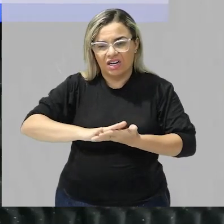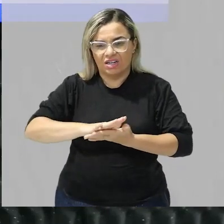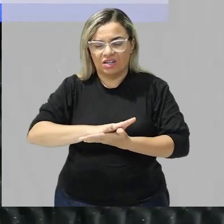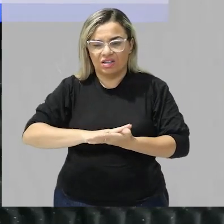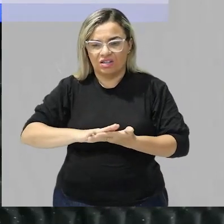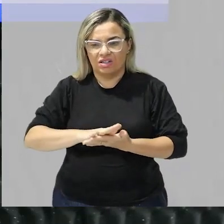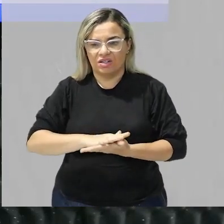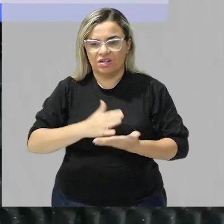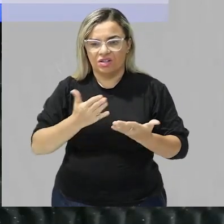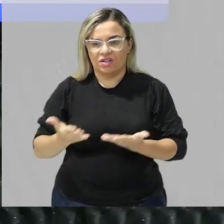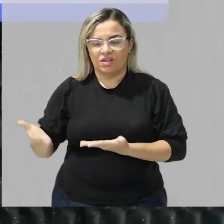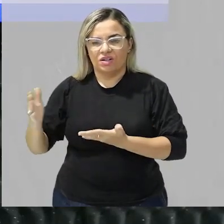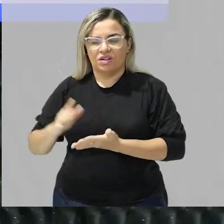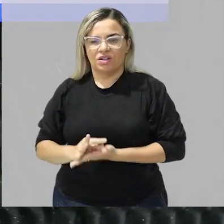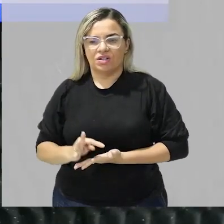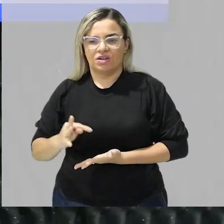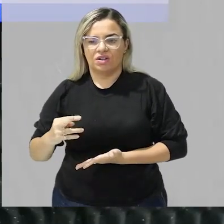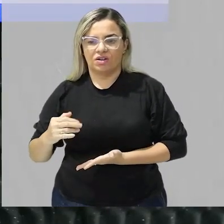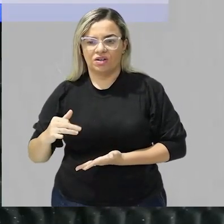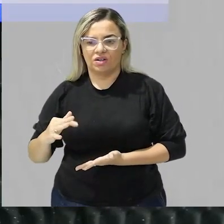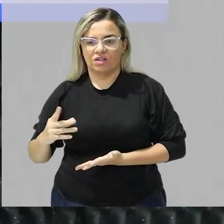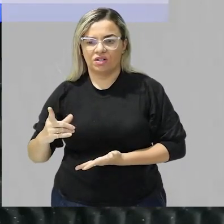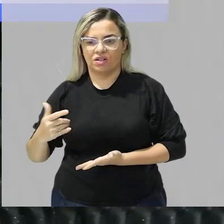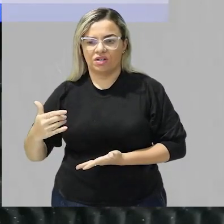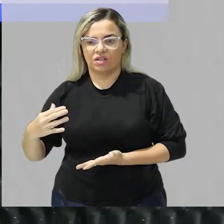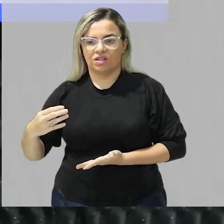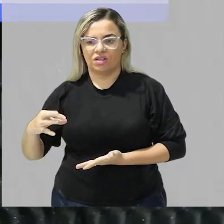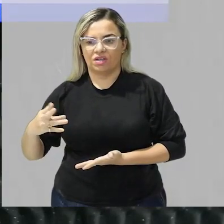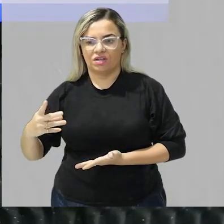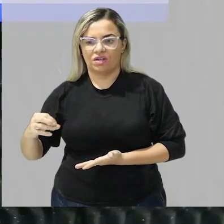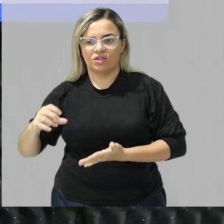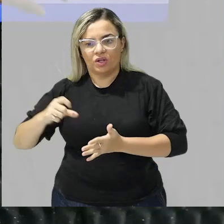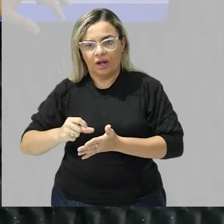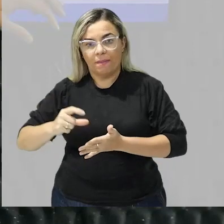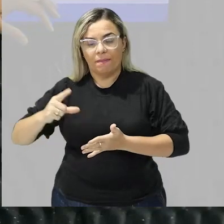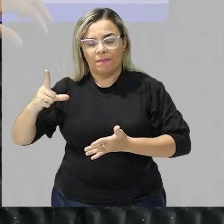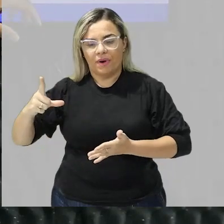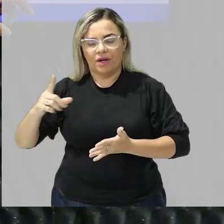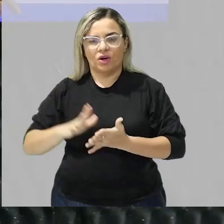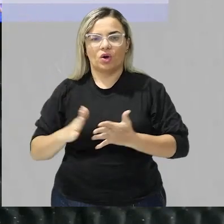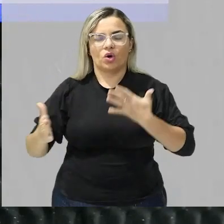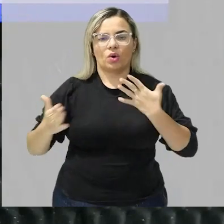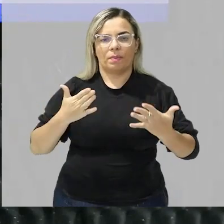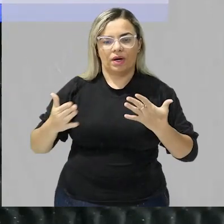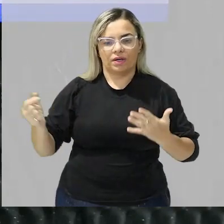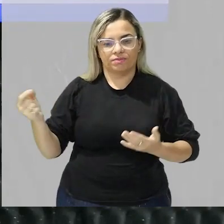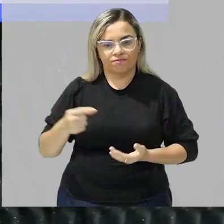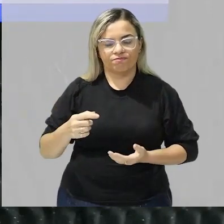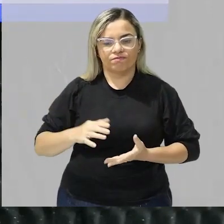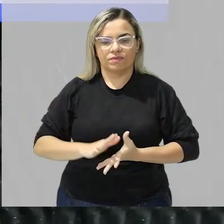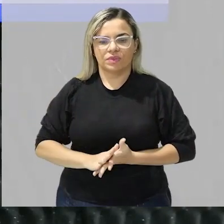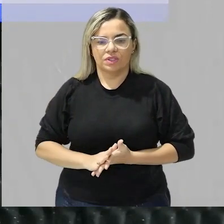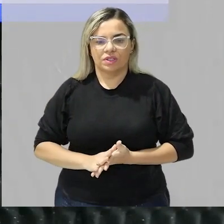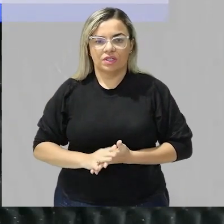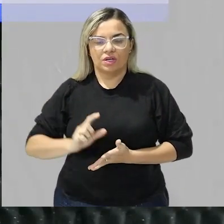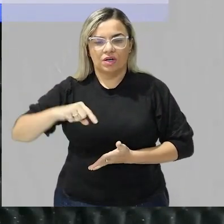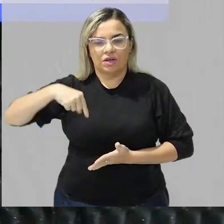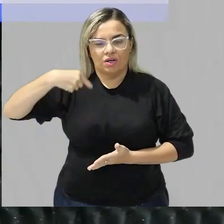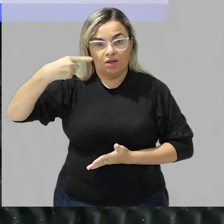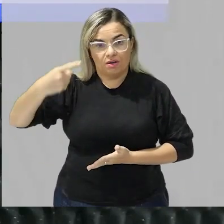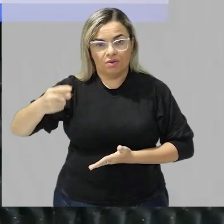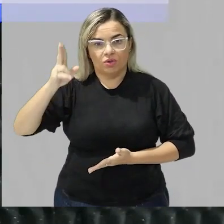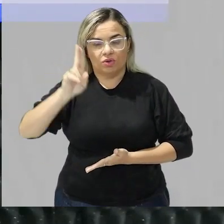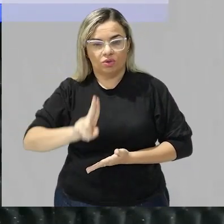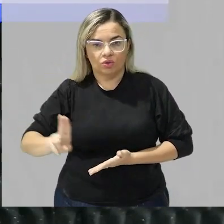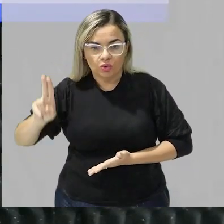dos triglicerídeos no sangue era maior tá certo agora depois da atuação do